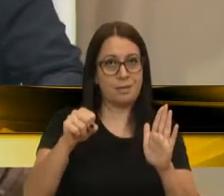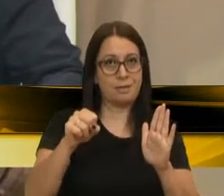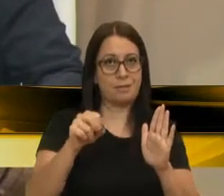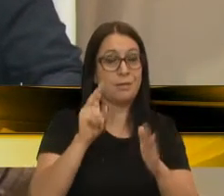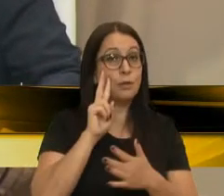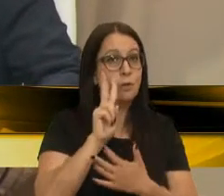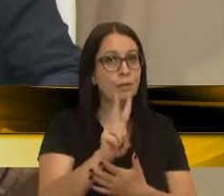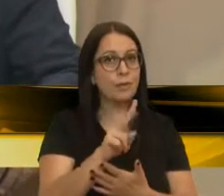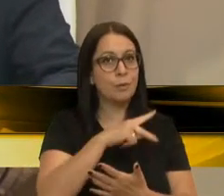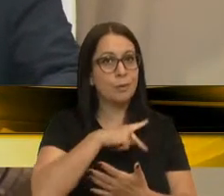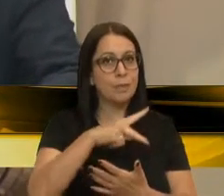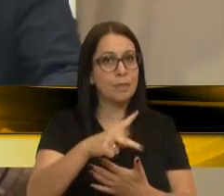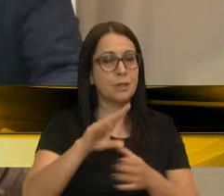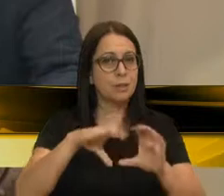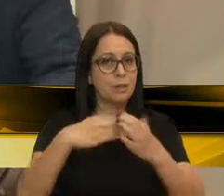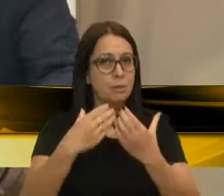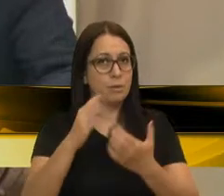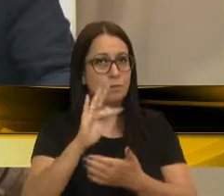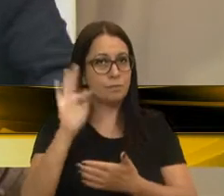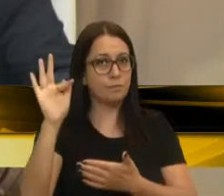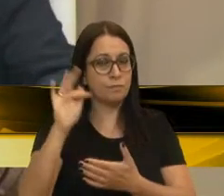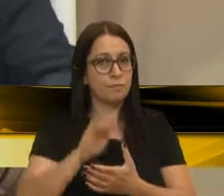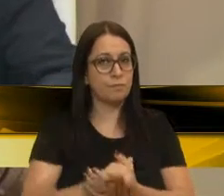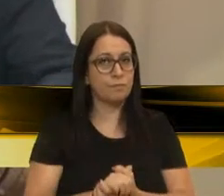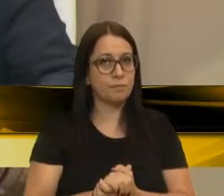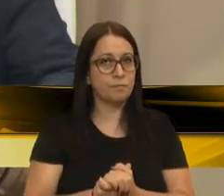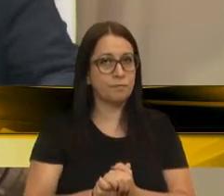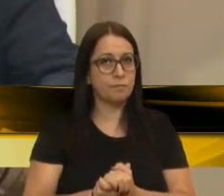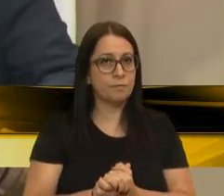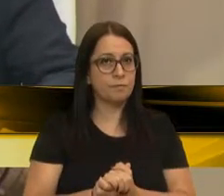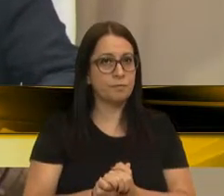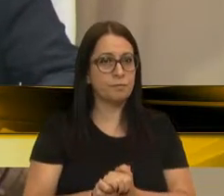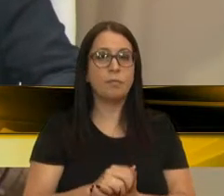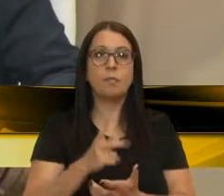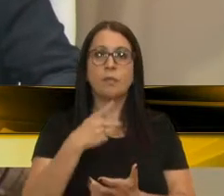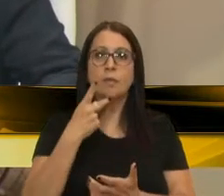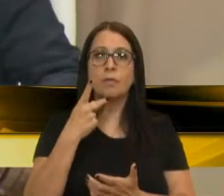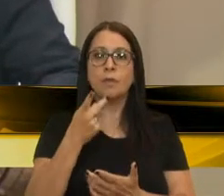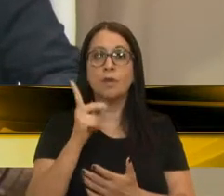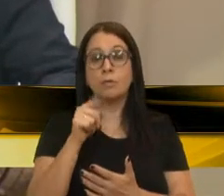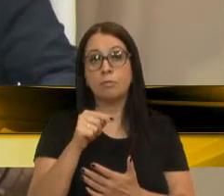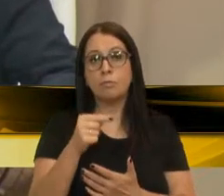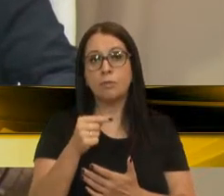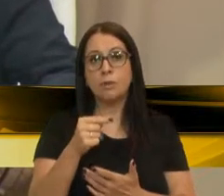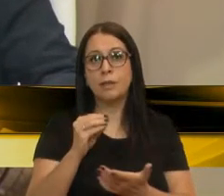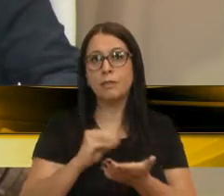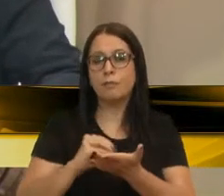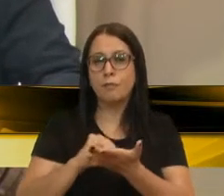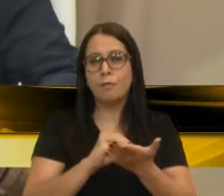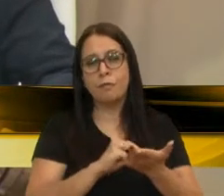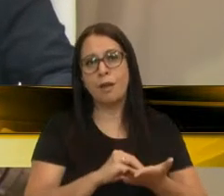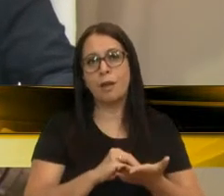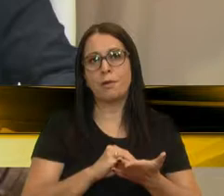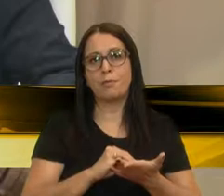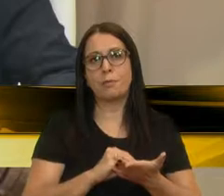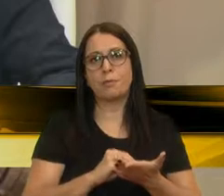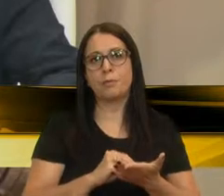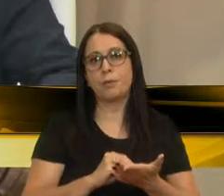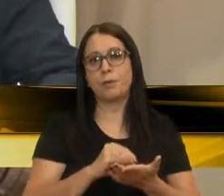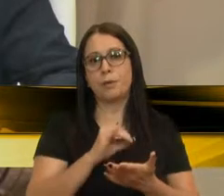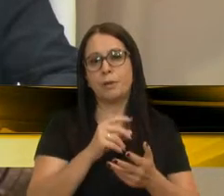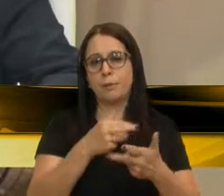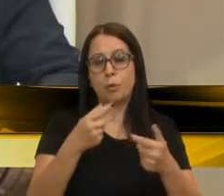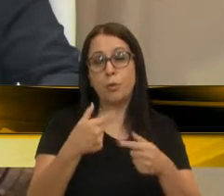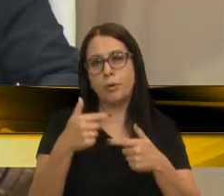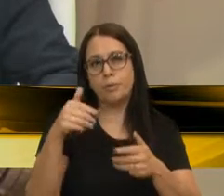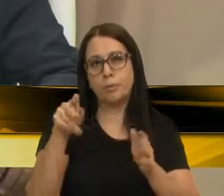o presidente da Câmara Federal dizendo que é deficitária a Previdência, só